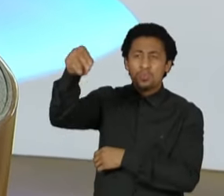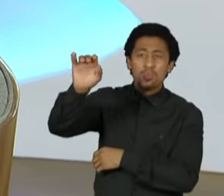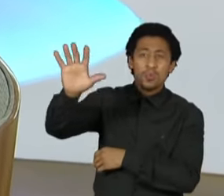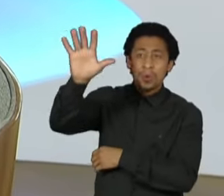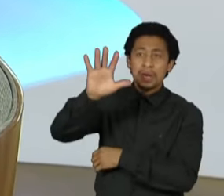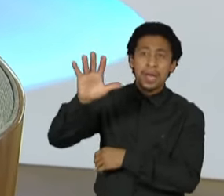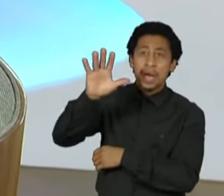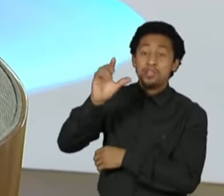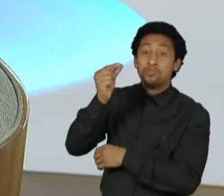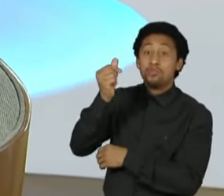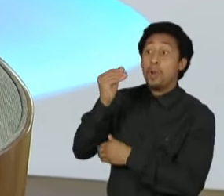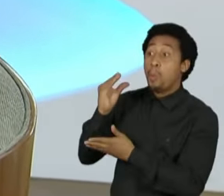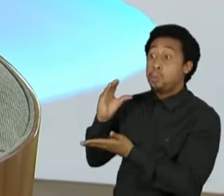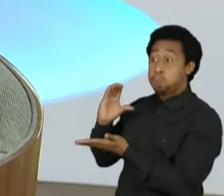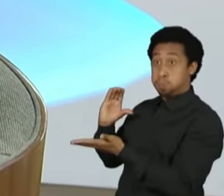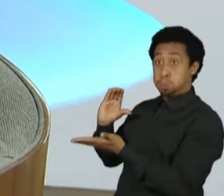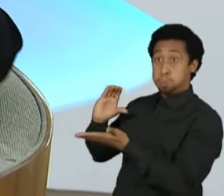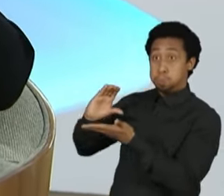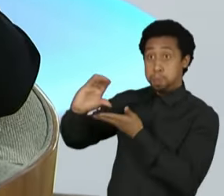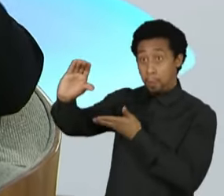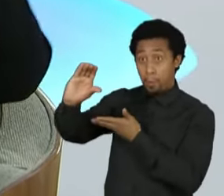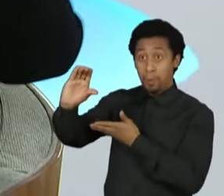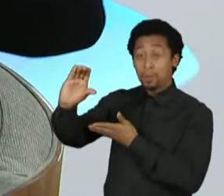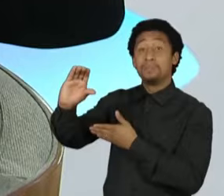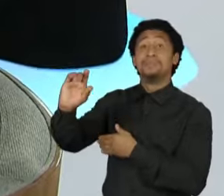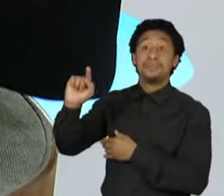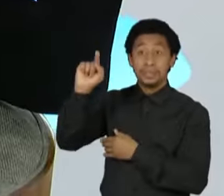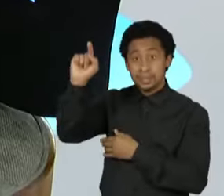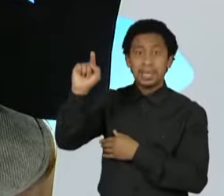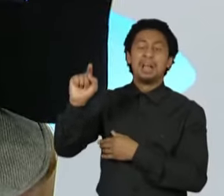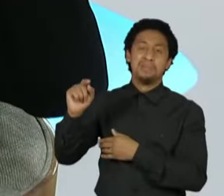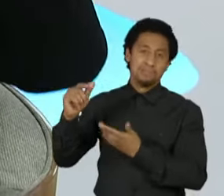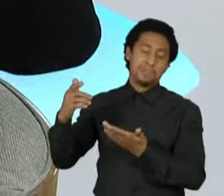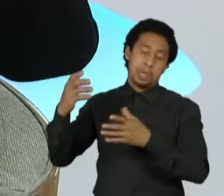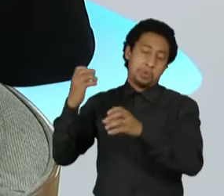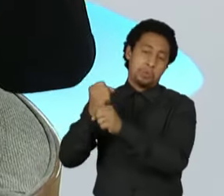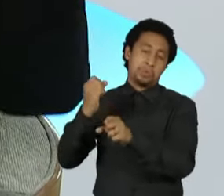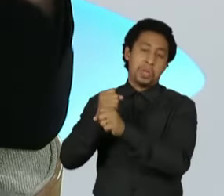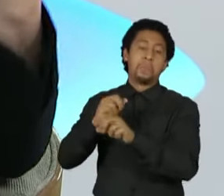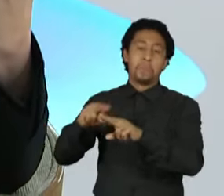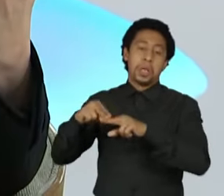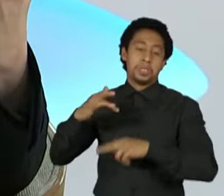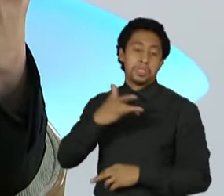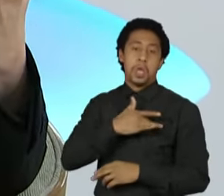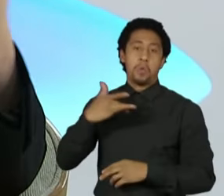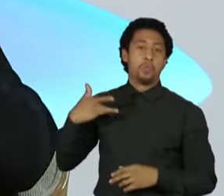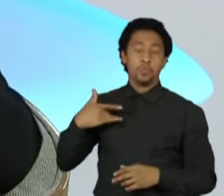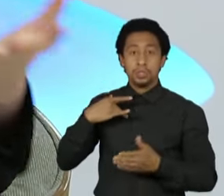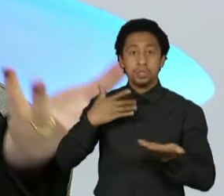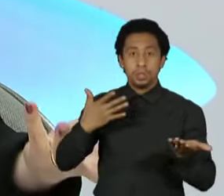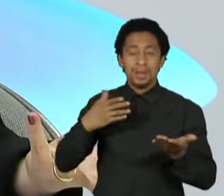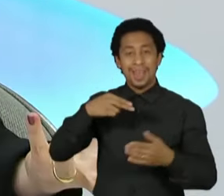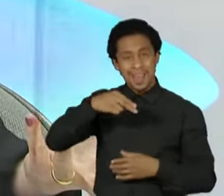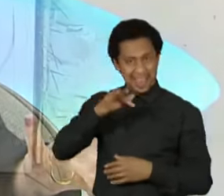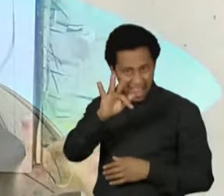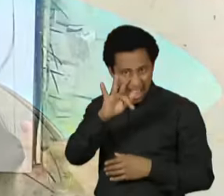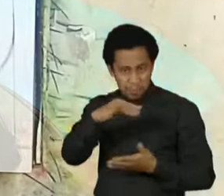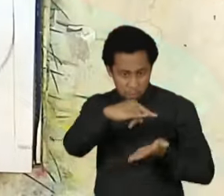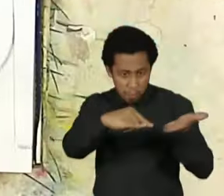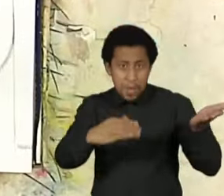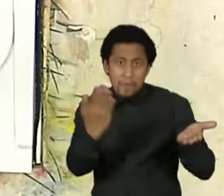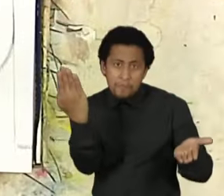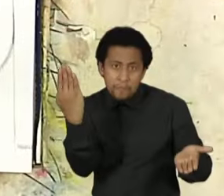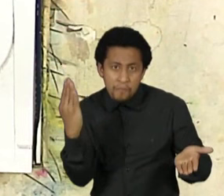onde eles inflaram o gasto anterior com saúde de um ano antes, eles falsificaram notas, é isso que está sendo